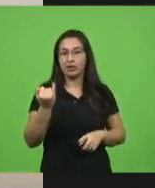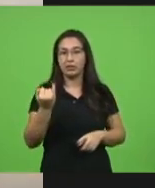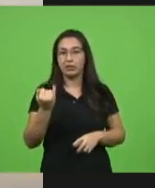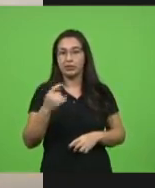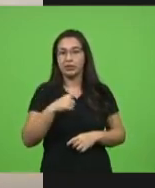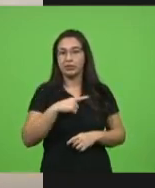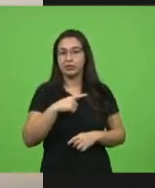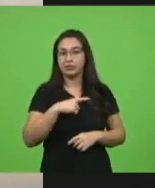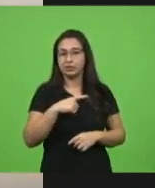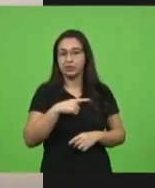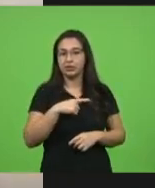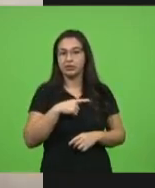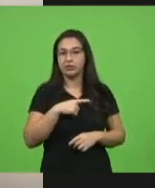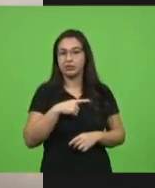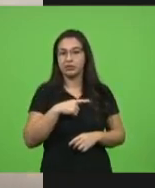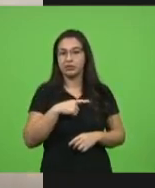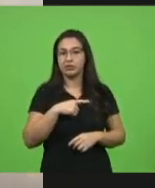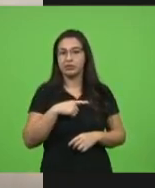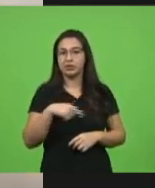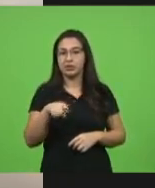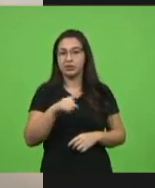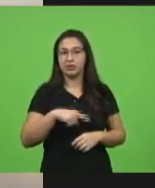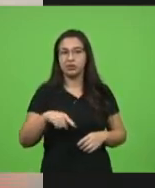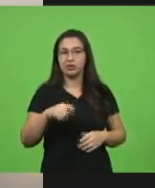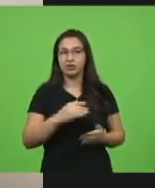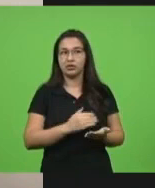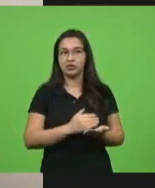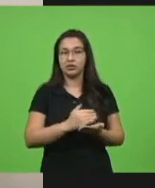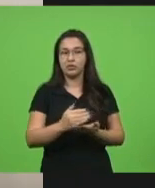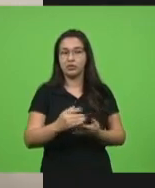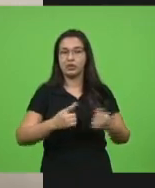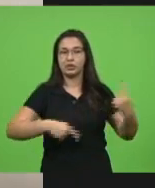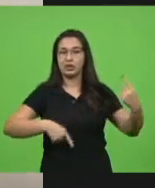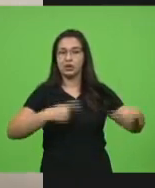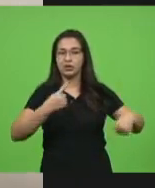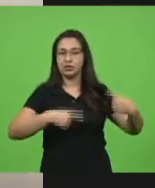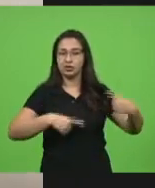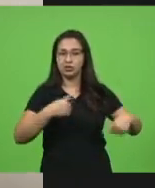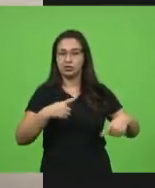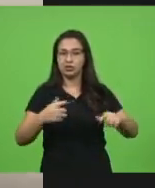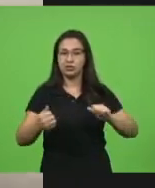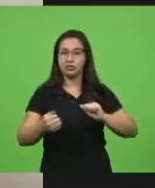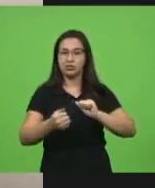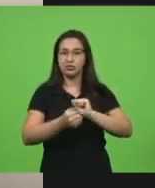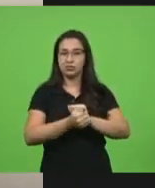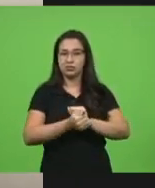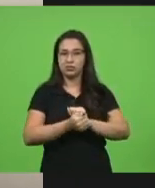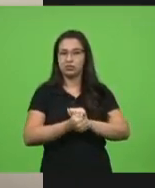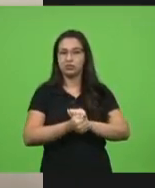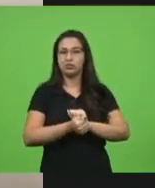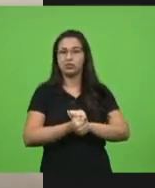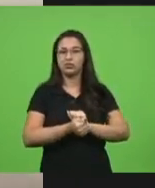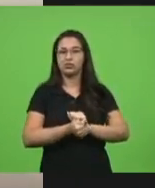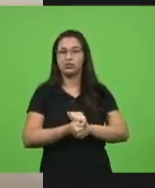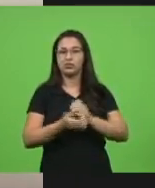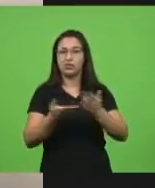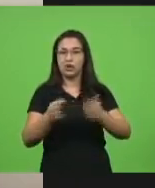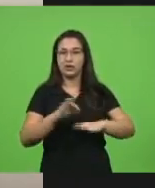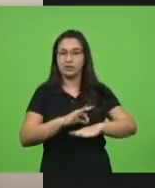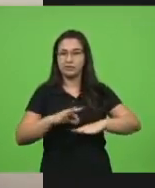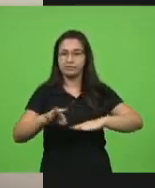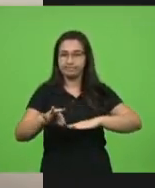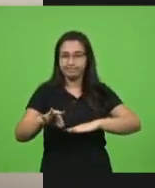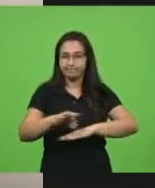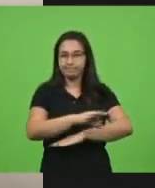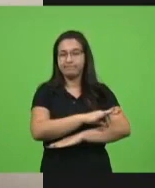que nós iniciamos aí uma discussão junto com arquitetos e movimentos